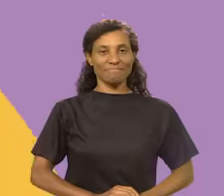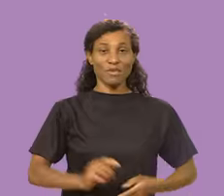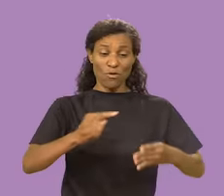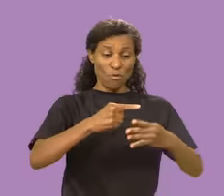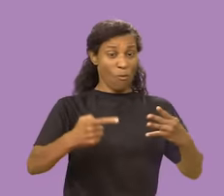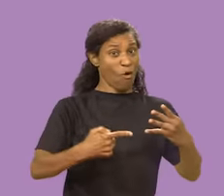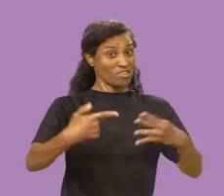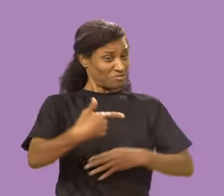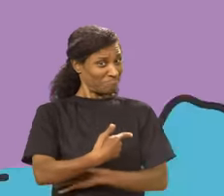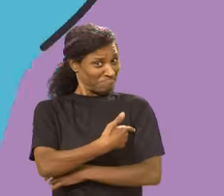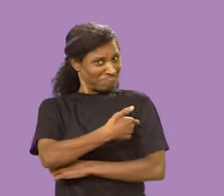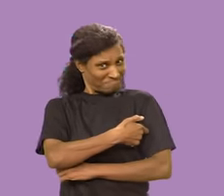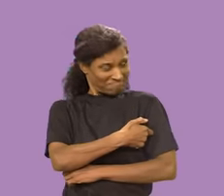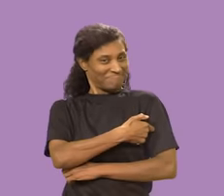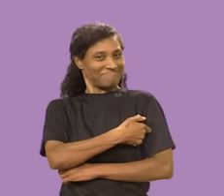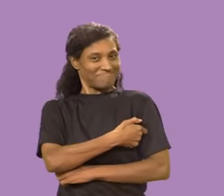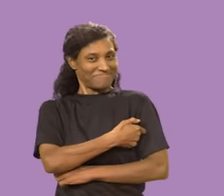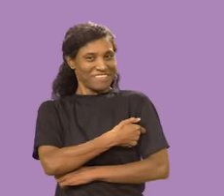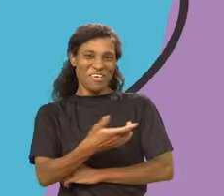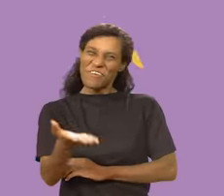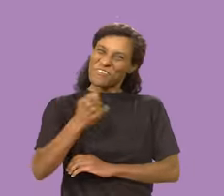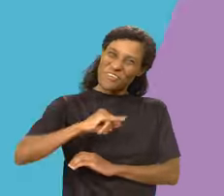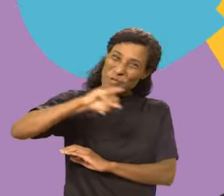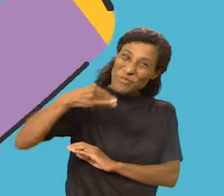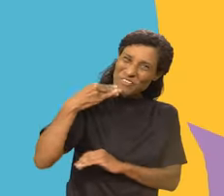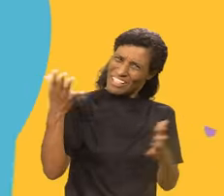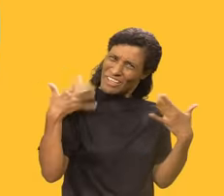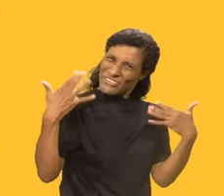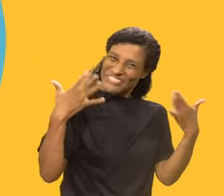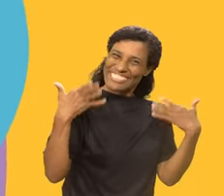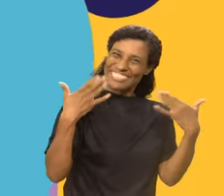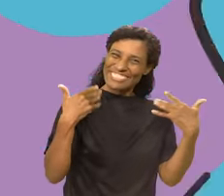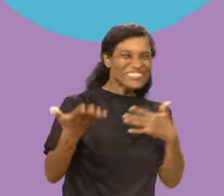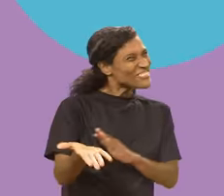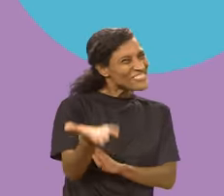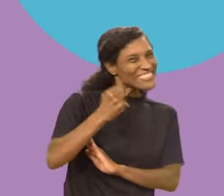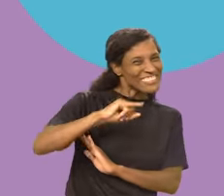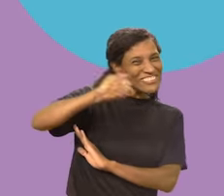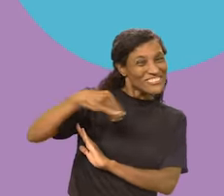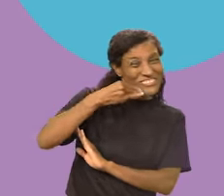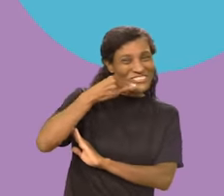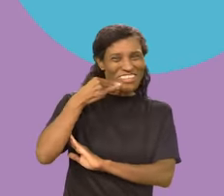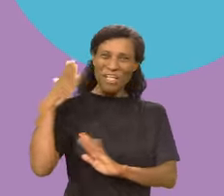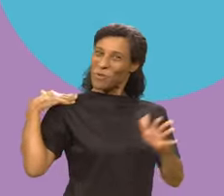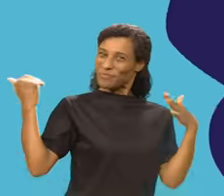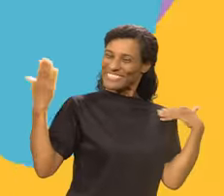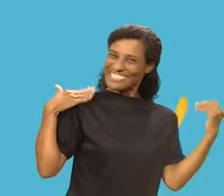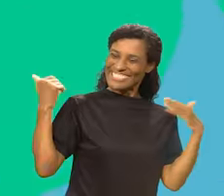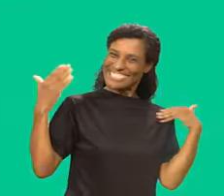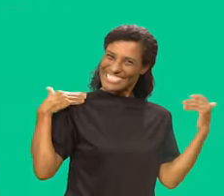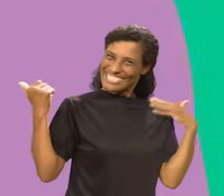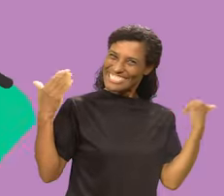Com as quatro doses da vacina no braço, bora curtir o verão, bora curtir o rolê,